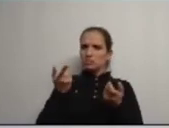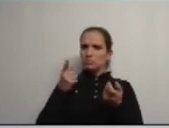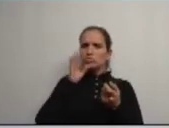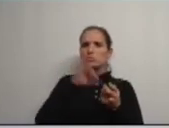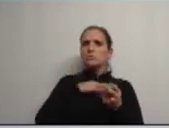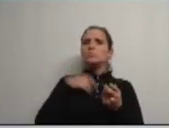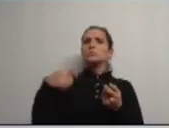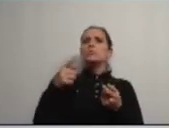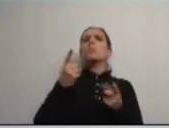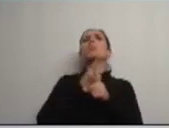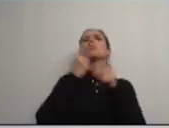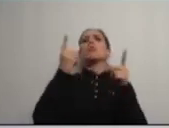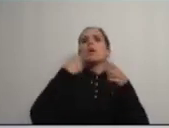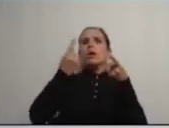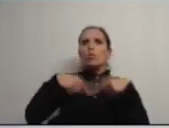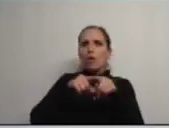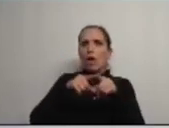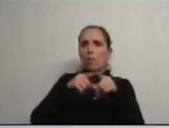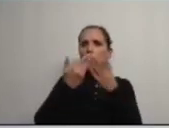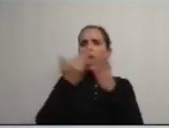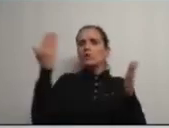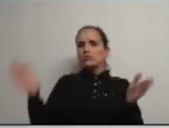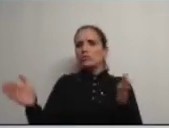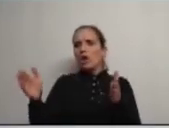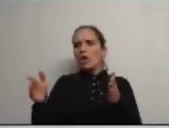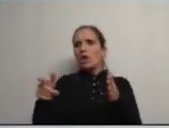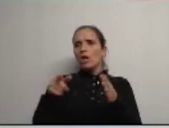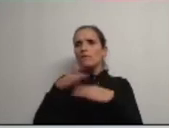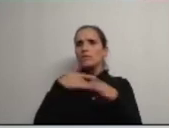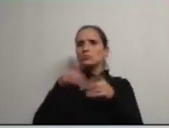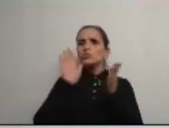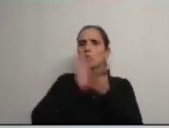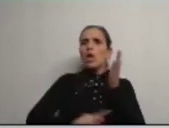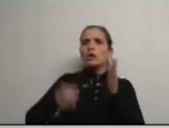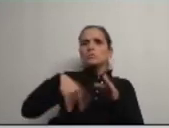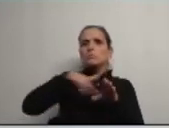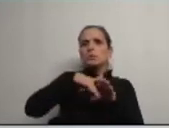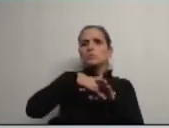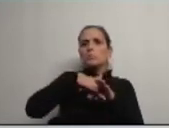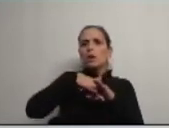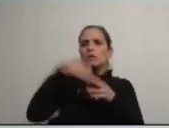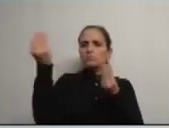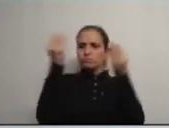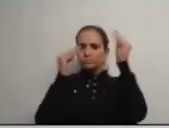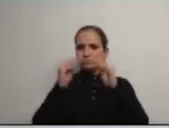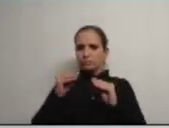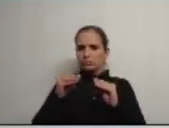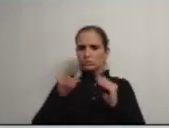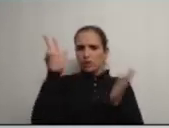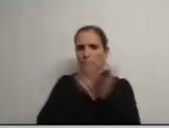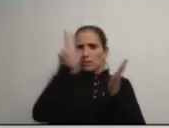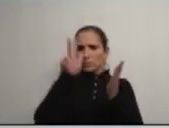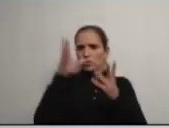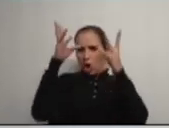porque é que convoca uma reunião extraordinária do Executivo para os seus colegas participarem consigo na elaboração e na apreciação do